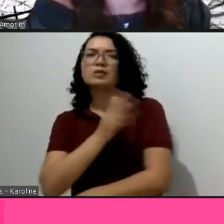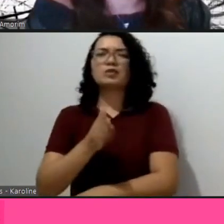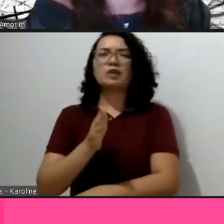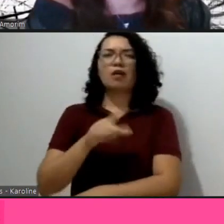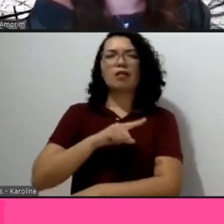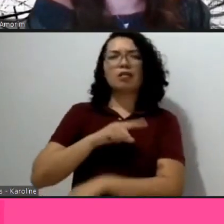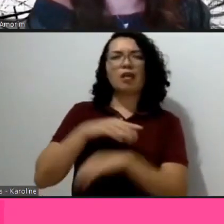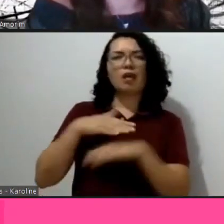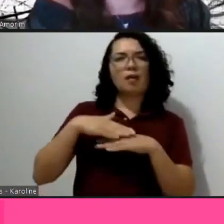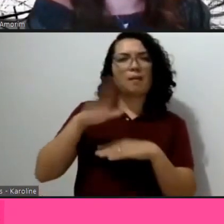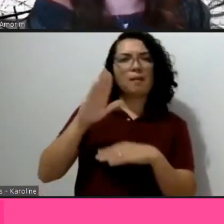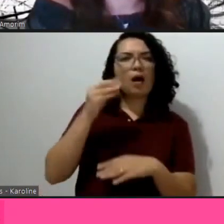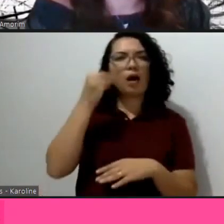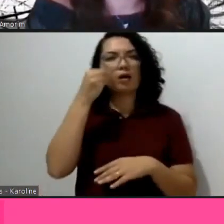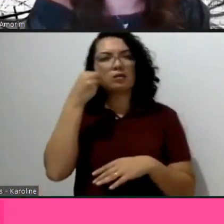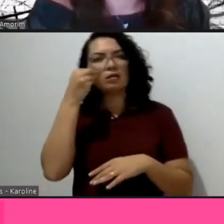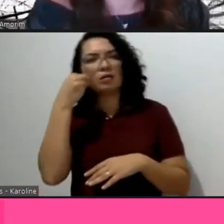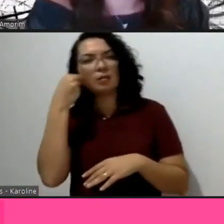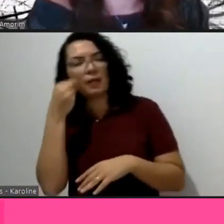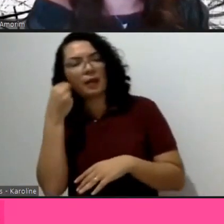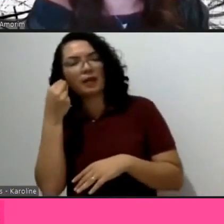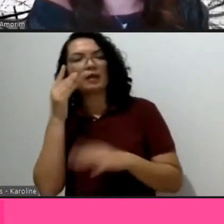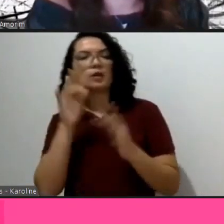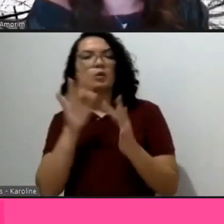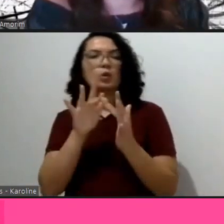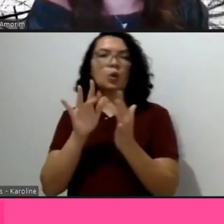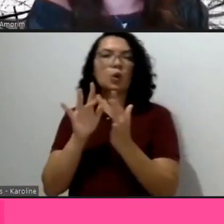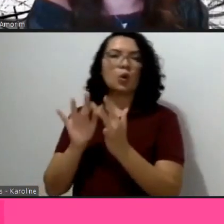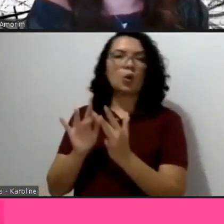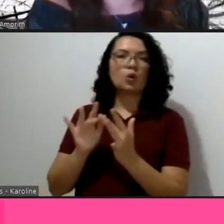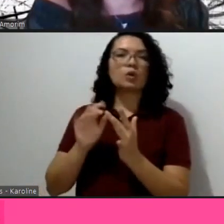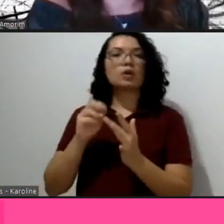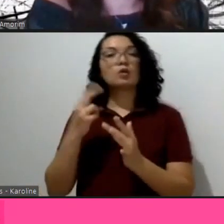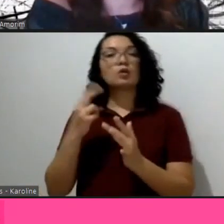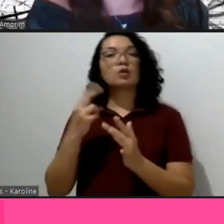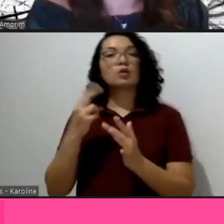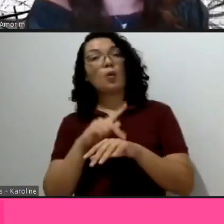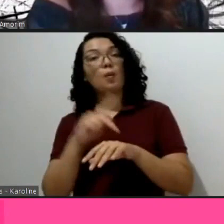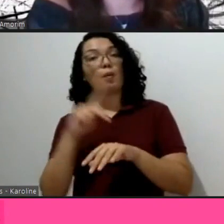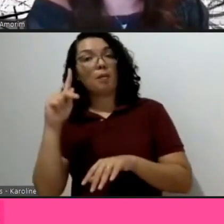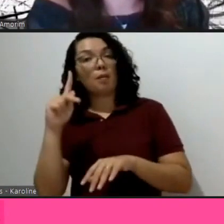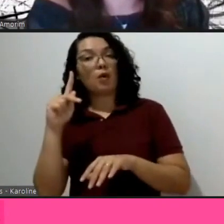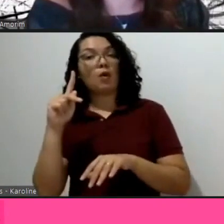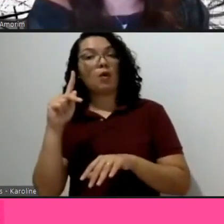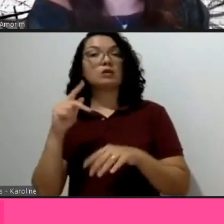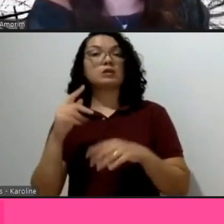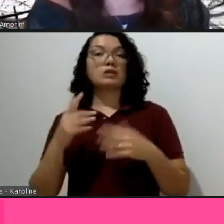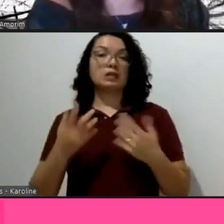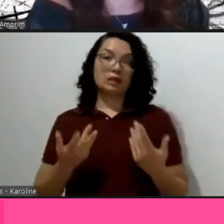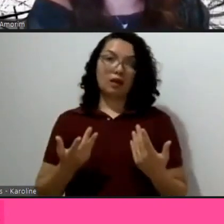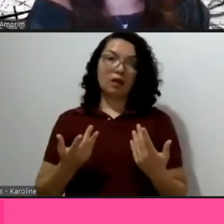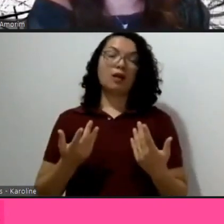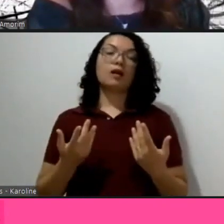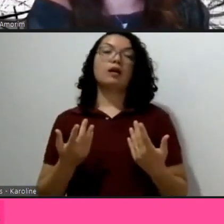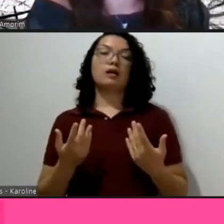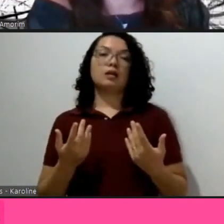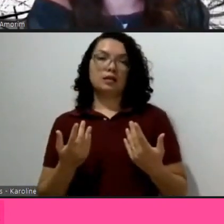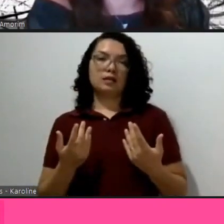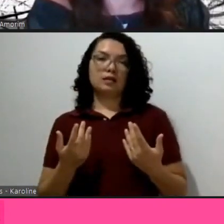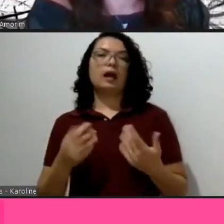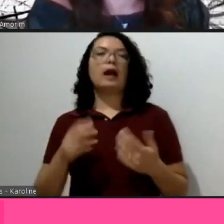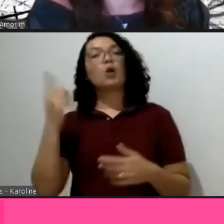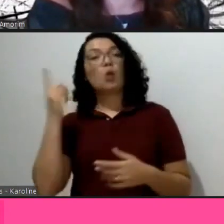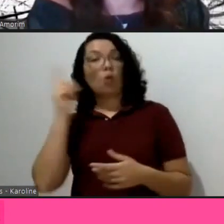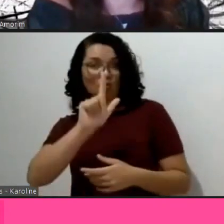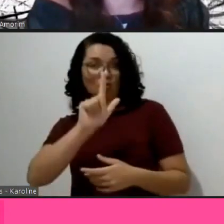Inmobiliaria, de posgrados em Habitat, que por ser posgrados já têm pessoas de muitas disciplinas,